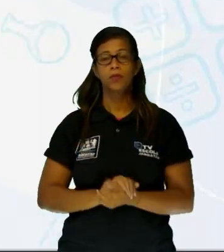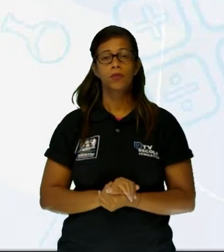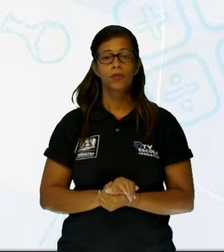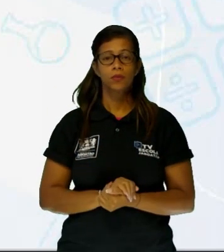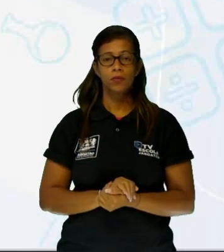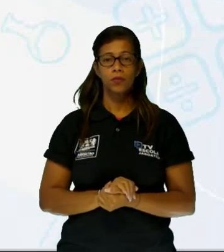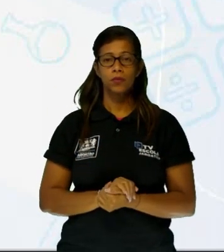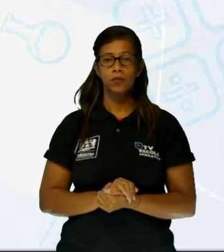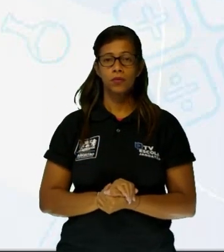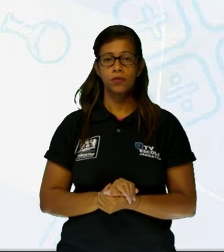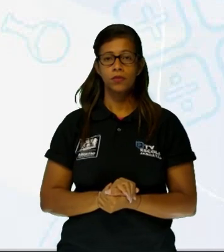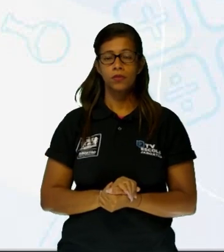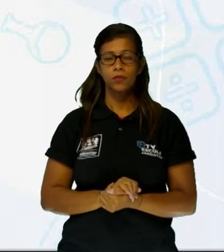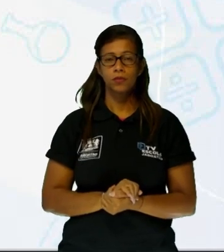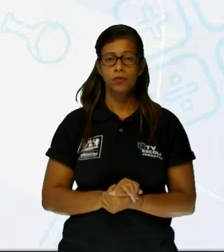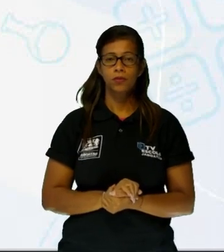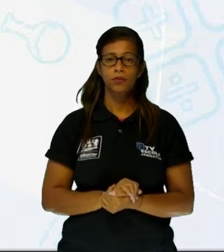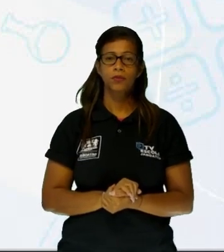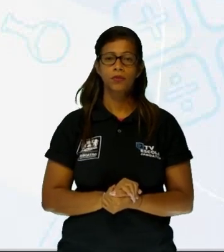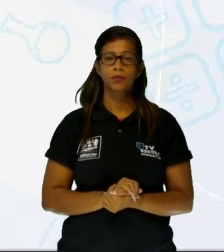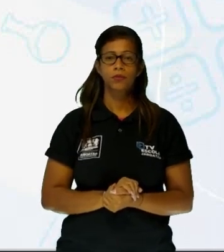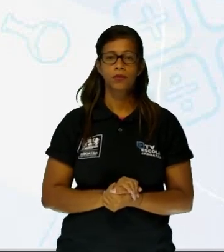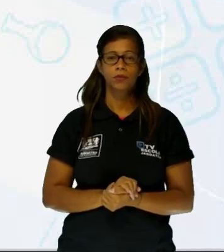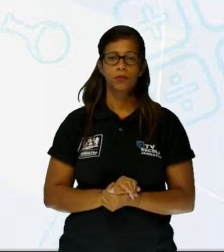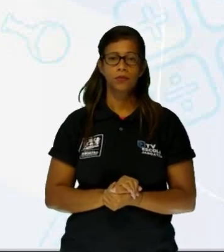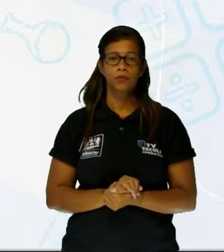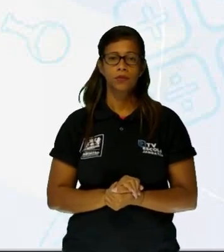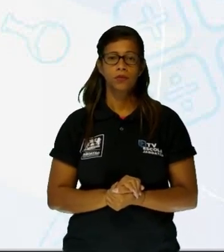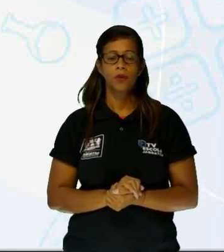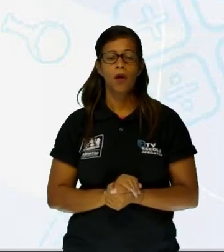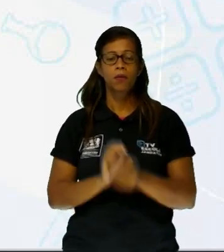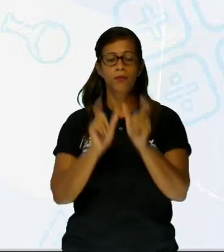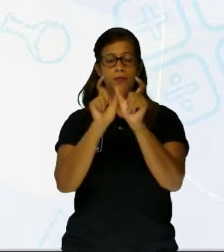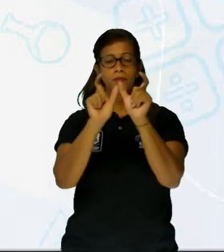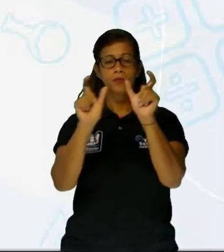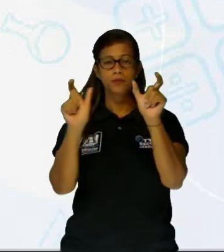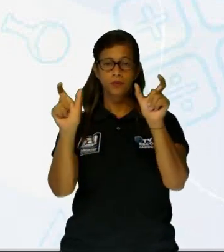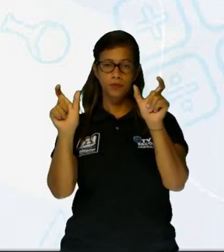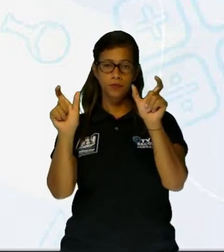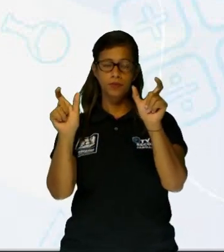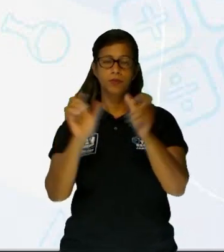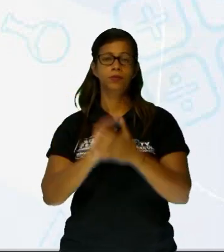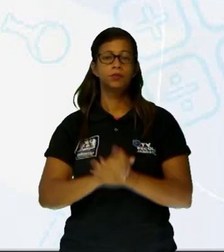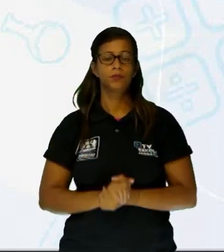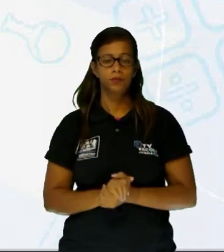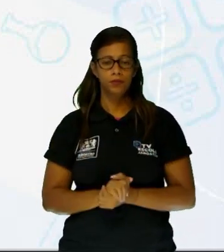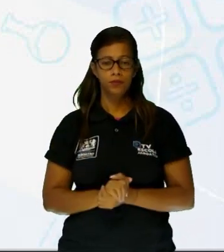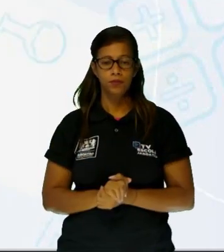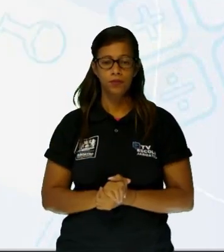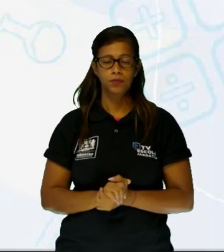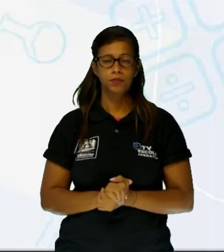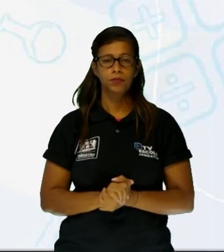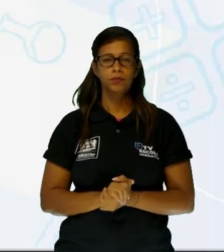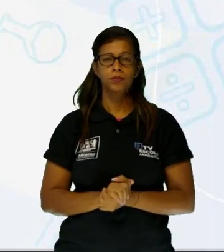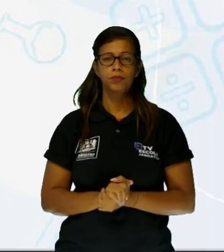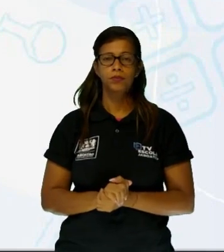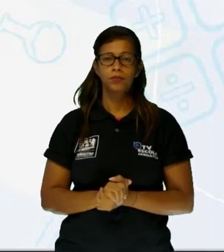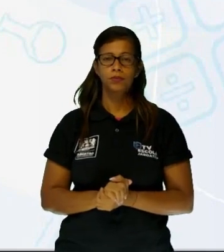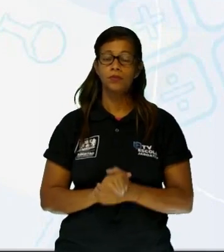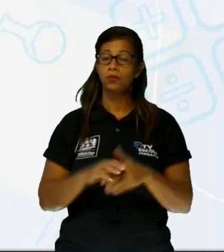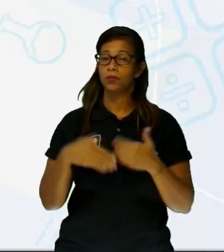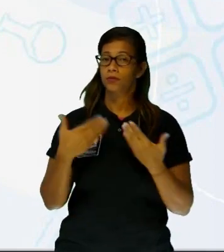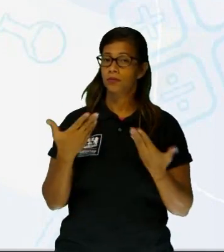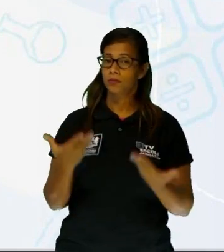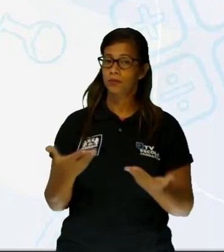nenhuma das alternativas. Olha só. Além dos que já são deixados aqui na suípa. Então, nós